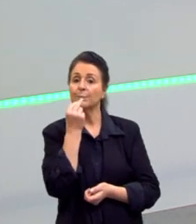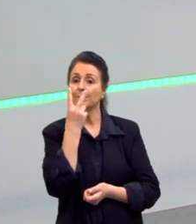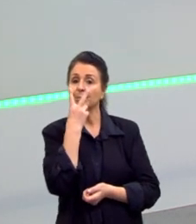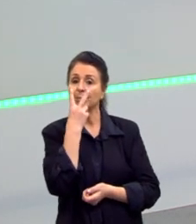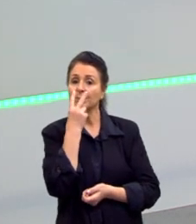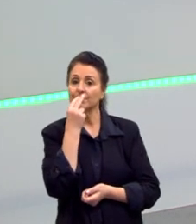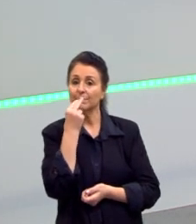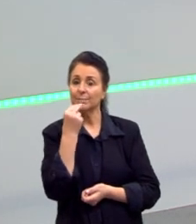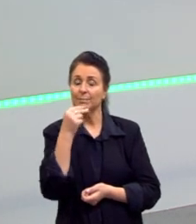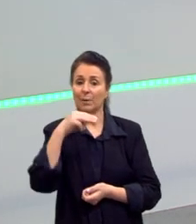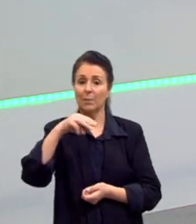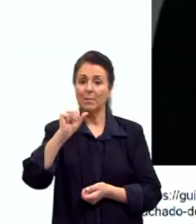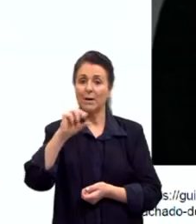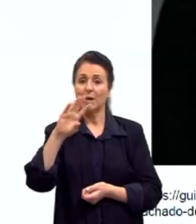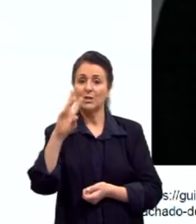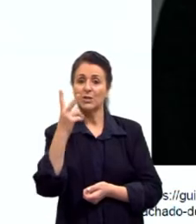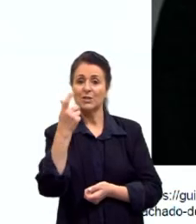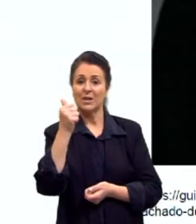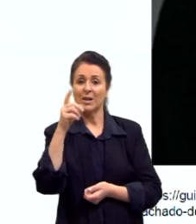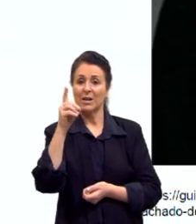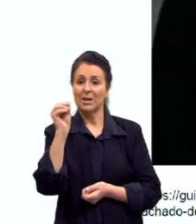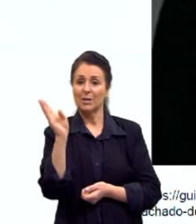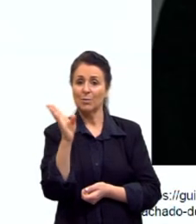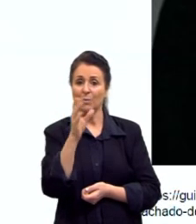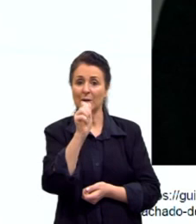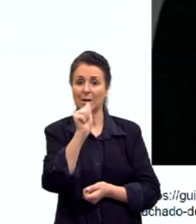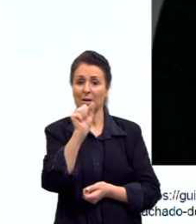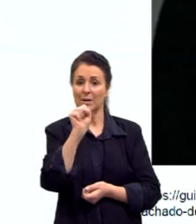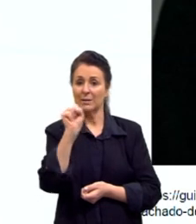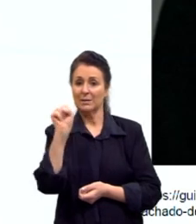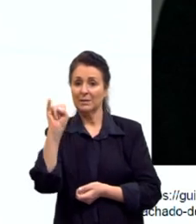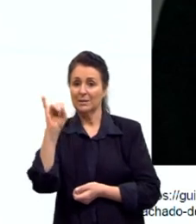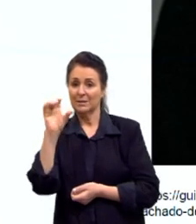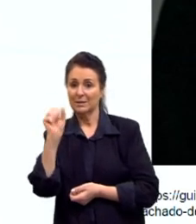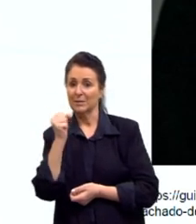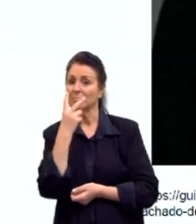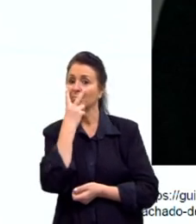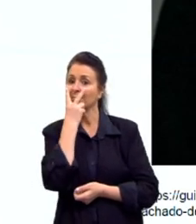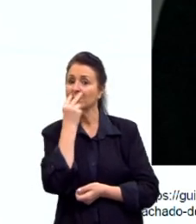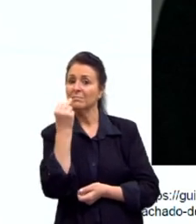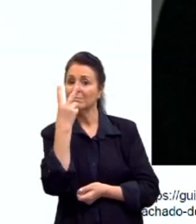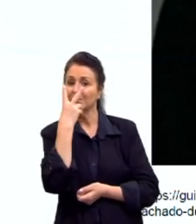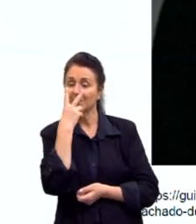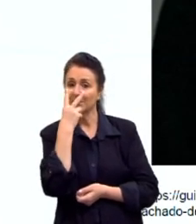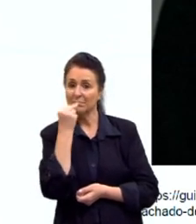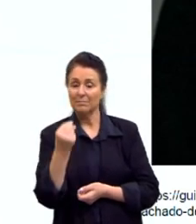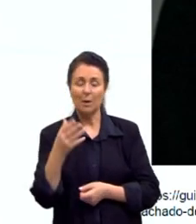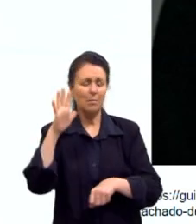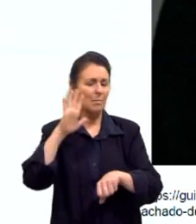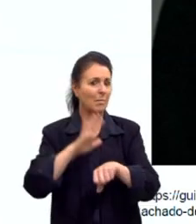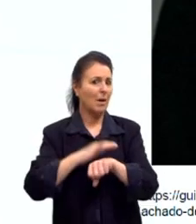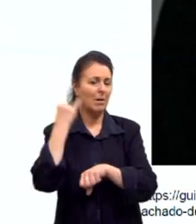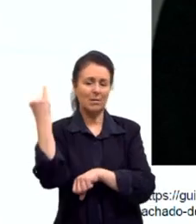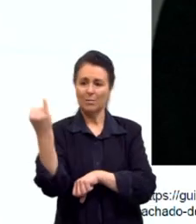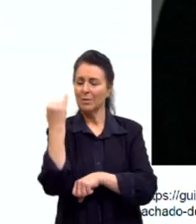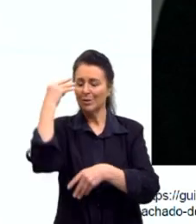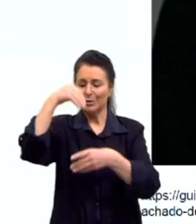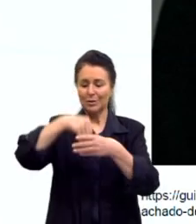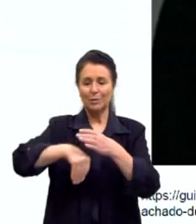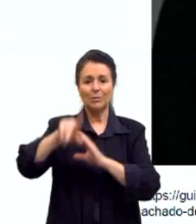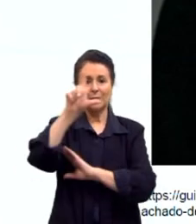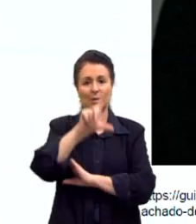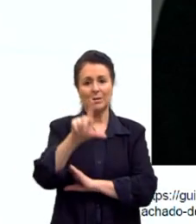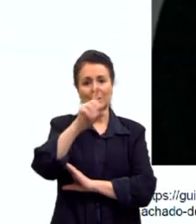chegamos no autor mais importante da nossa literatura. Mais reconhecido, mais conhecido.